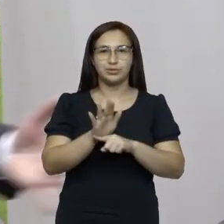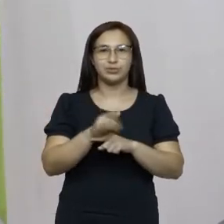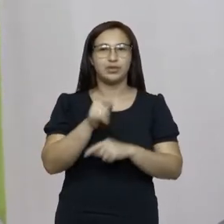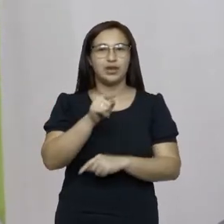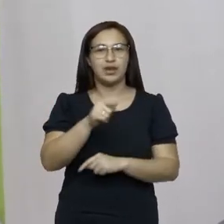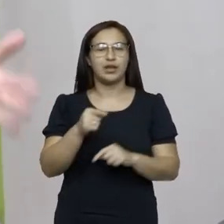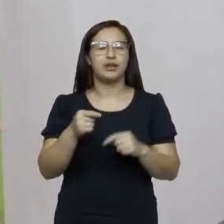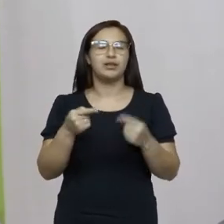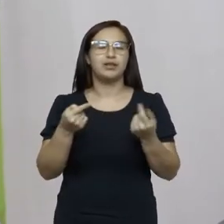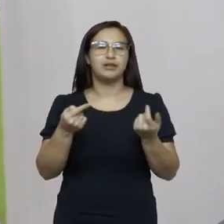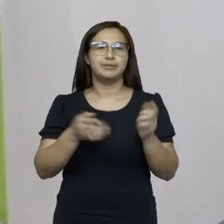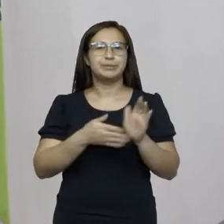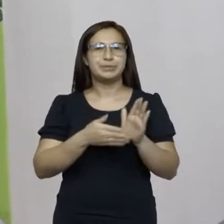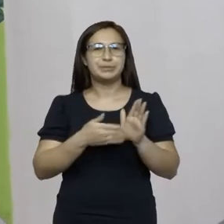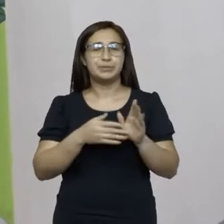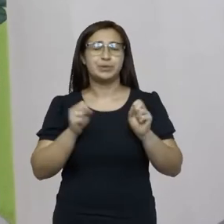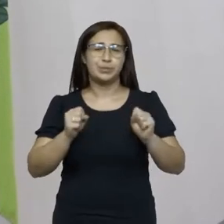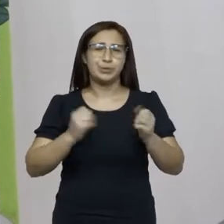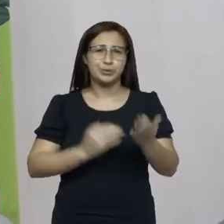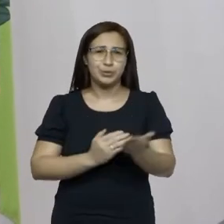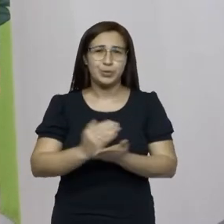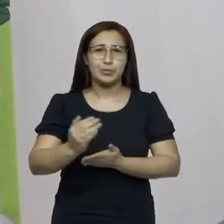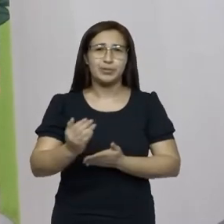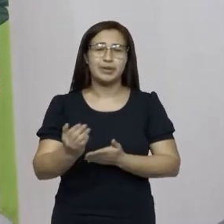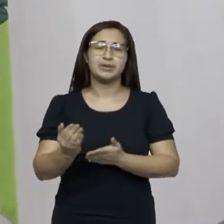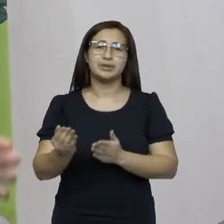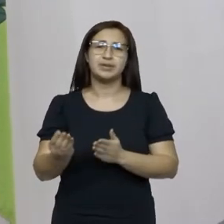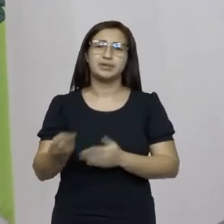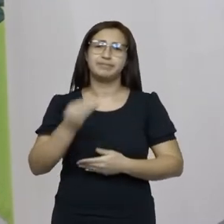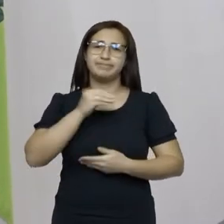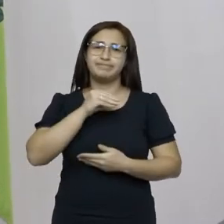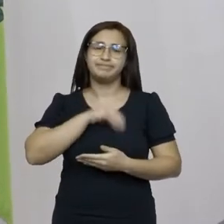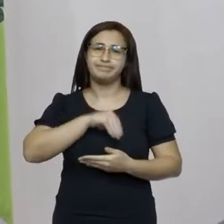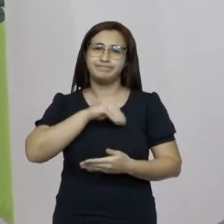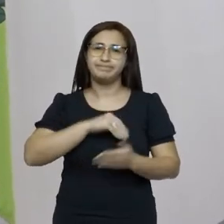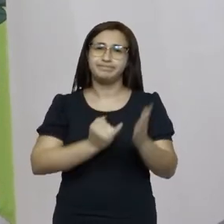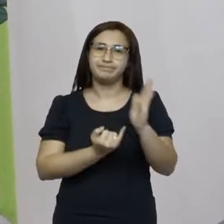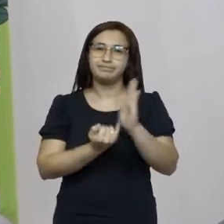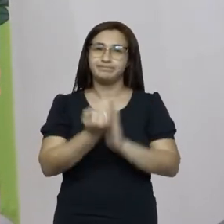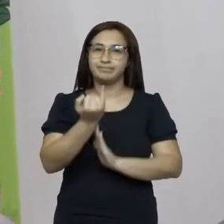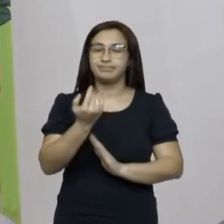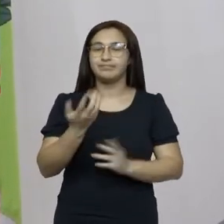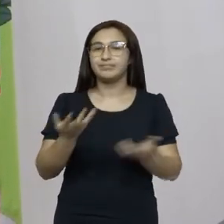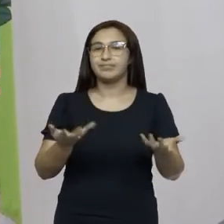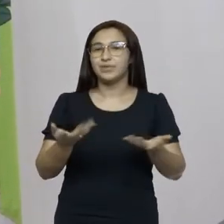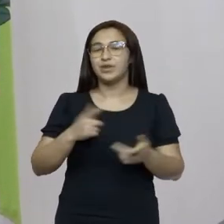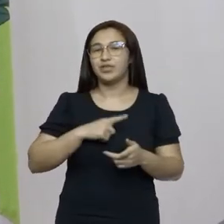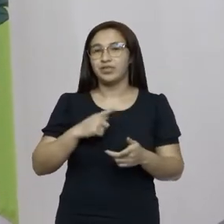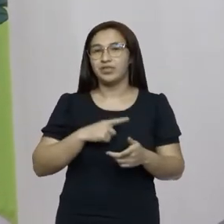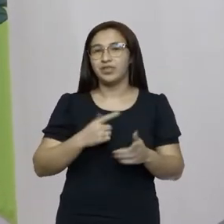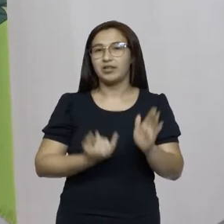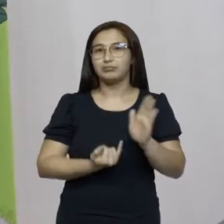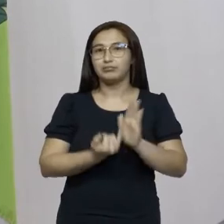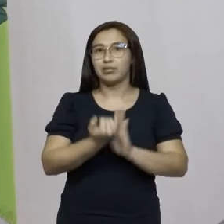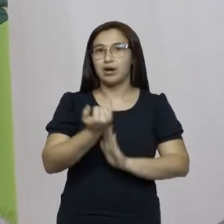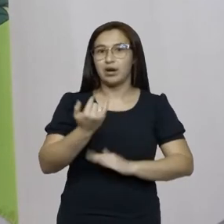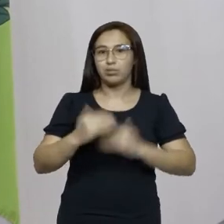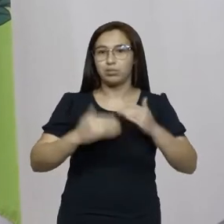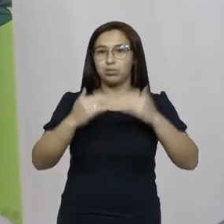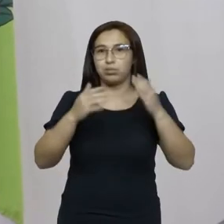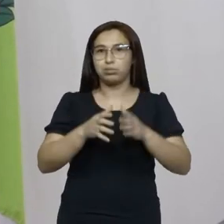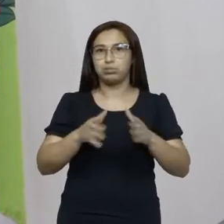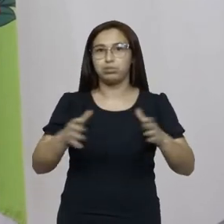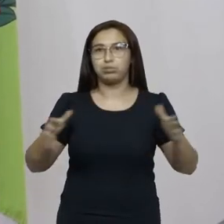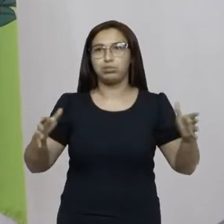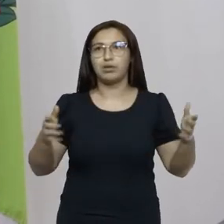pelo menos começar a partir da reposição da inflação já que nós vivemos um momento de inflação desenfreada que tem